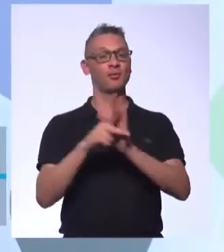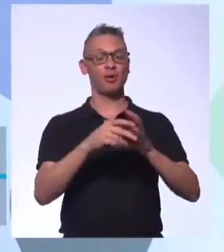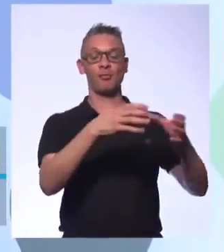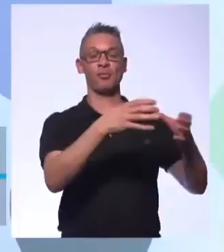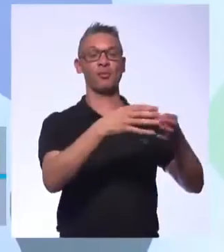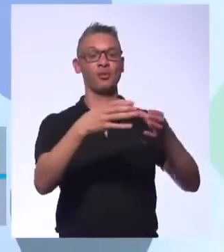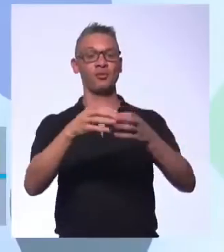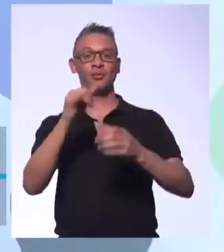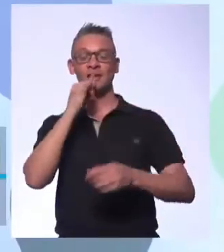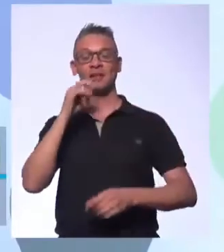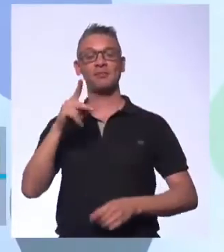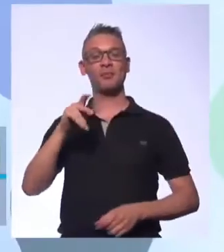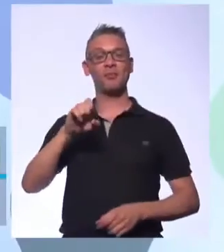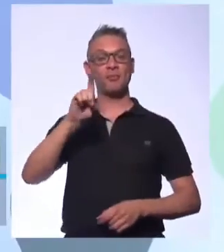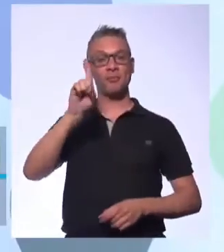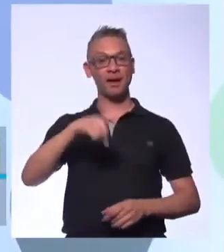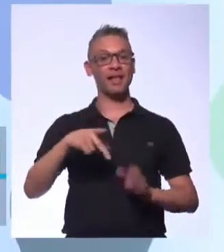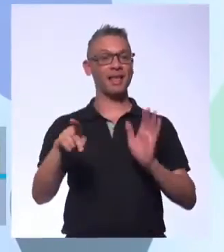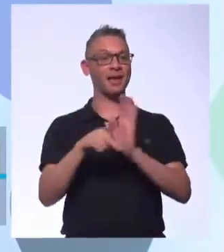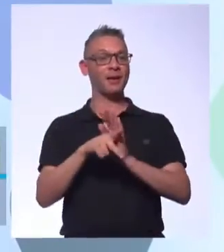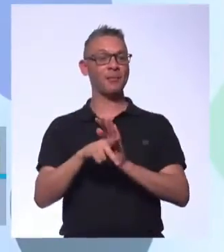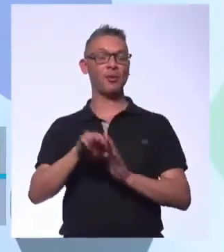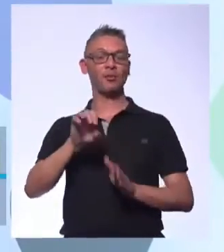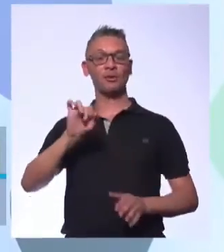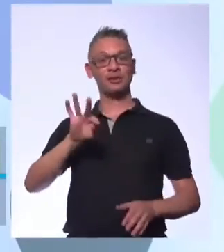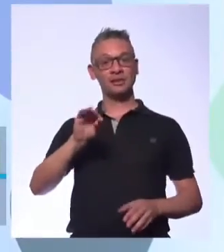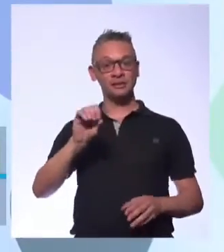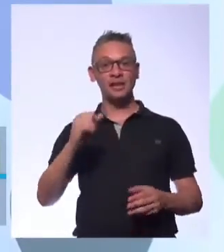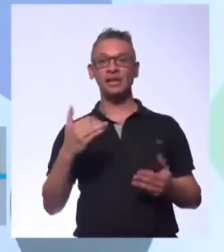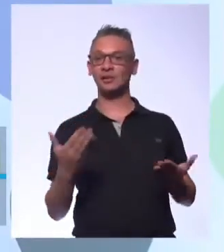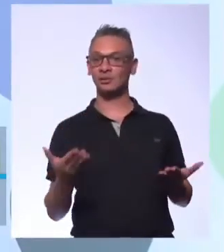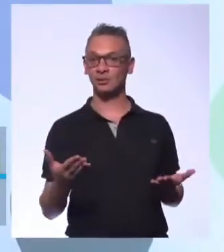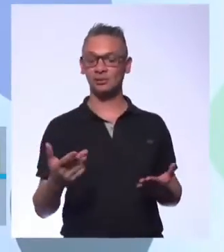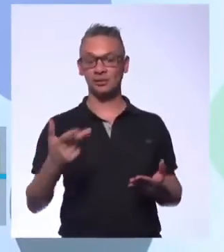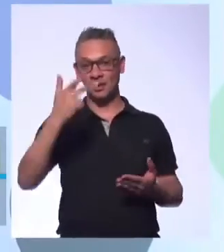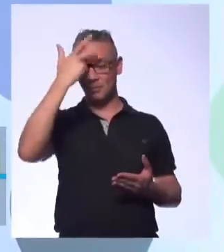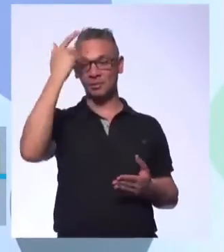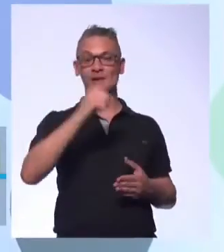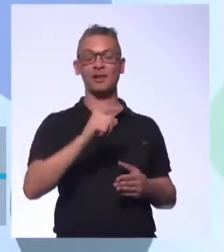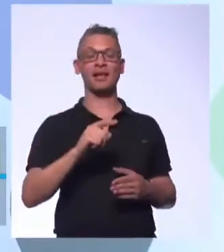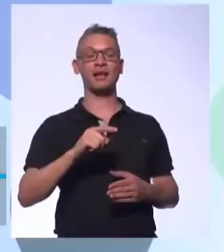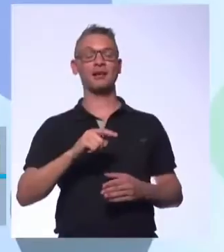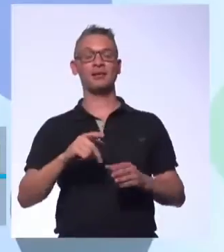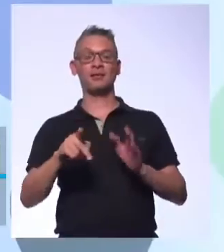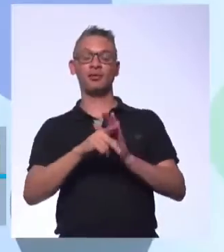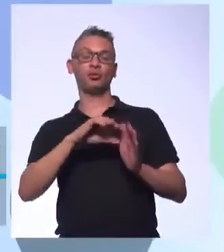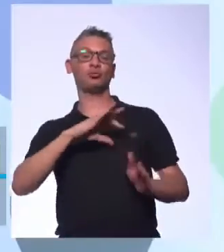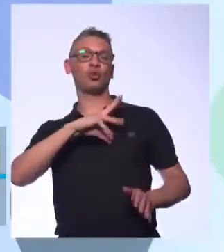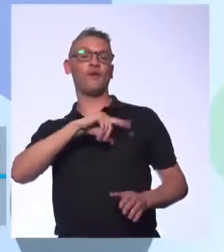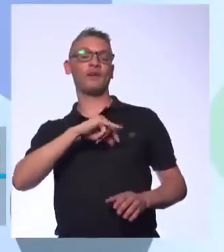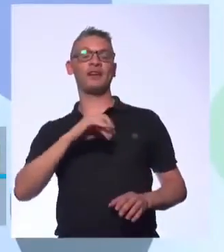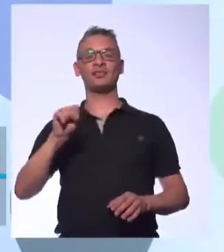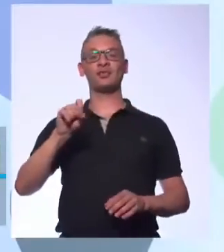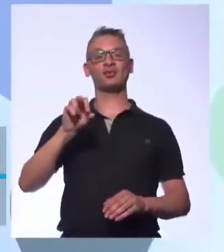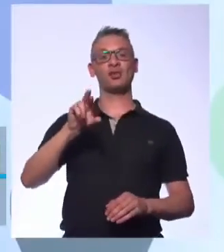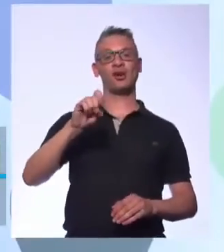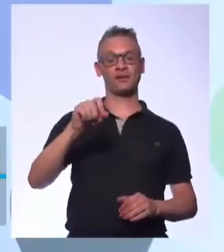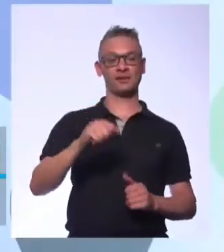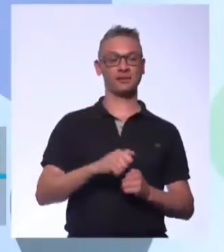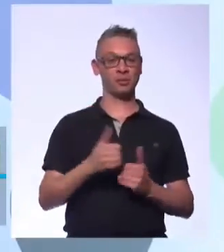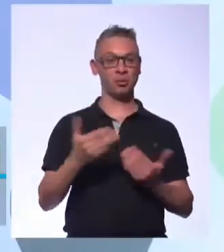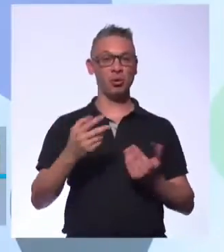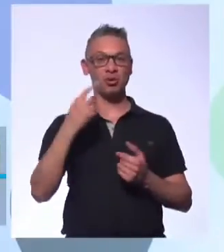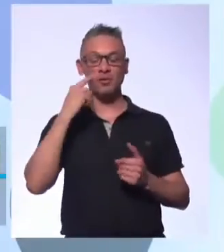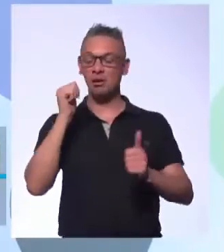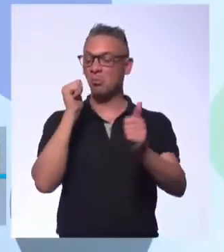Pelé do Santos, é o jogador que jogou na portuguesa, é o jogador do Sócrates do Corinthians. Hoje você tem